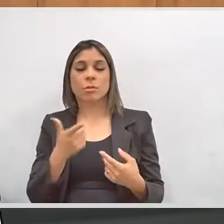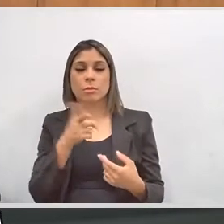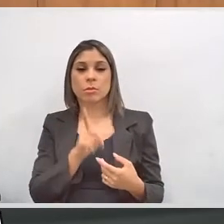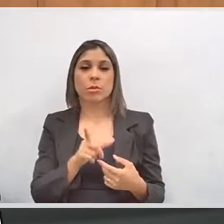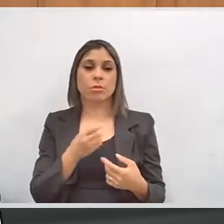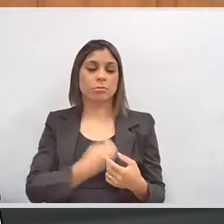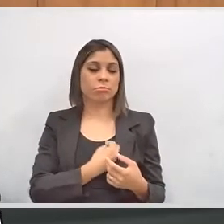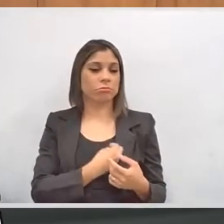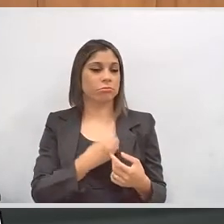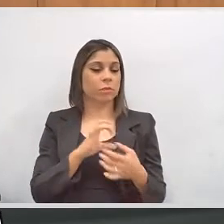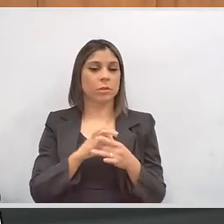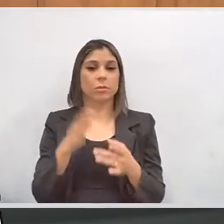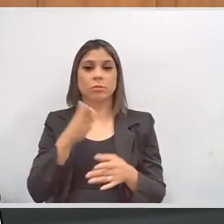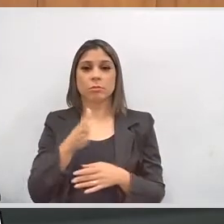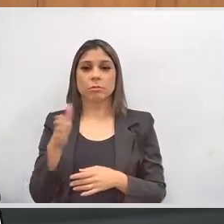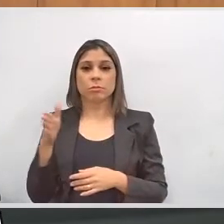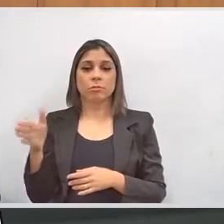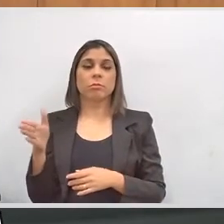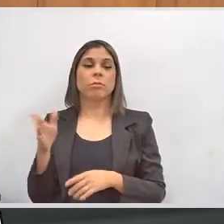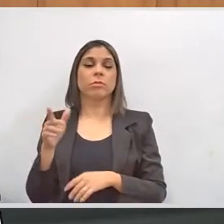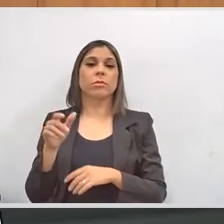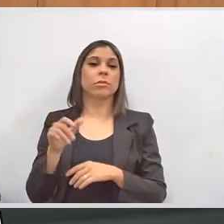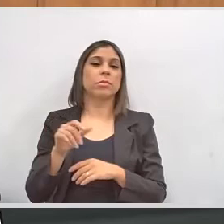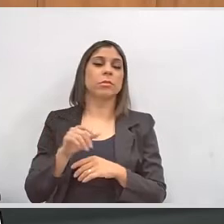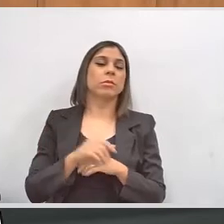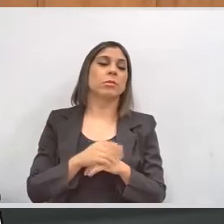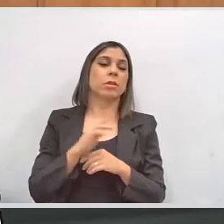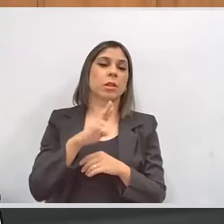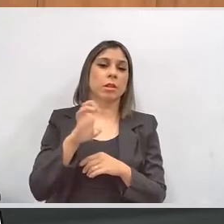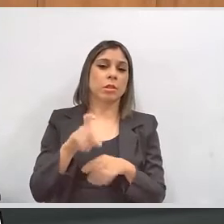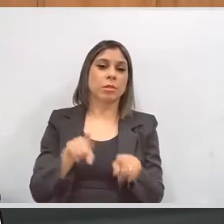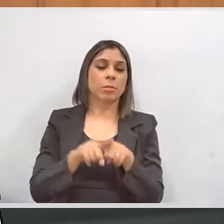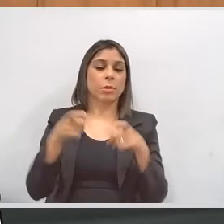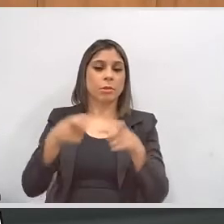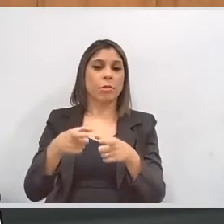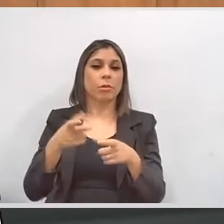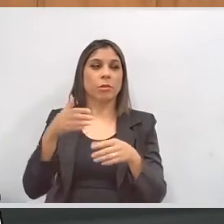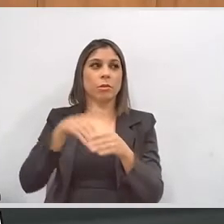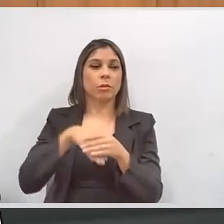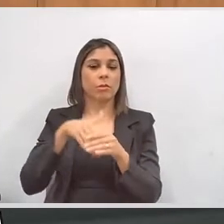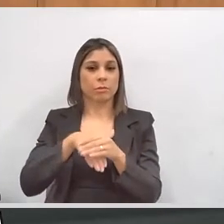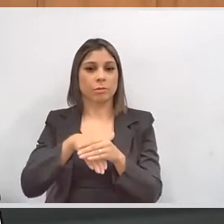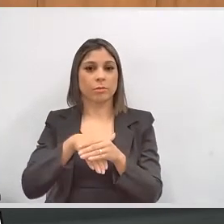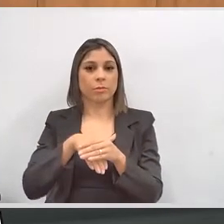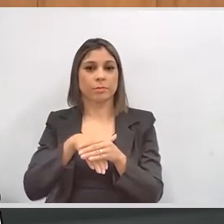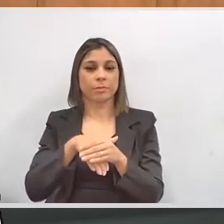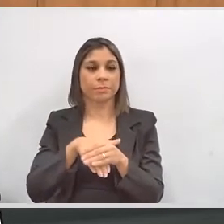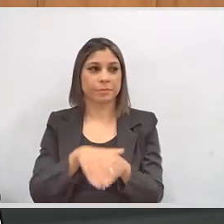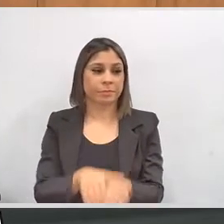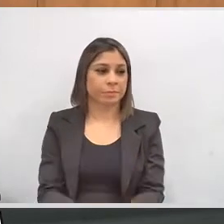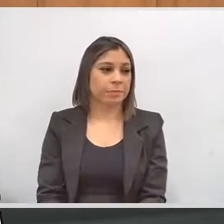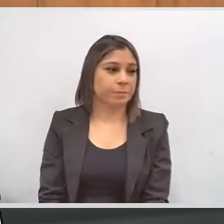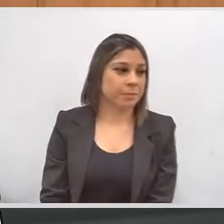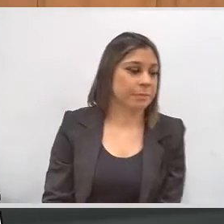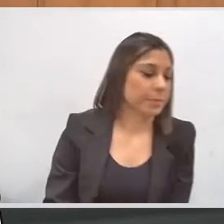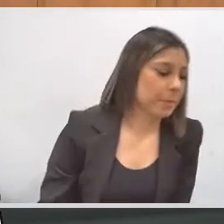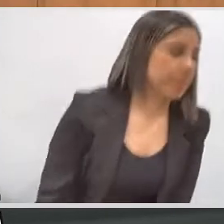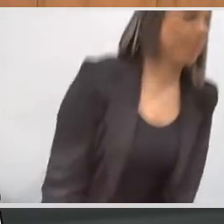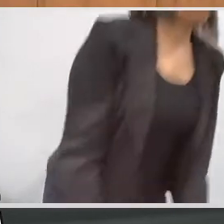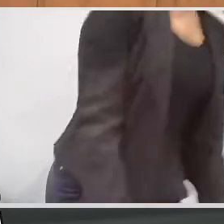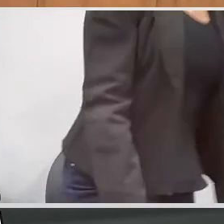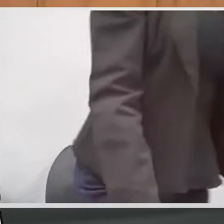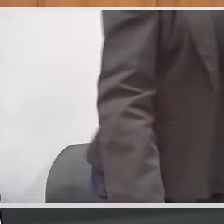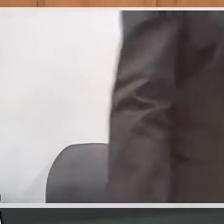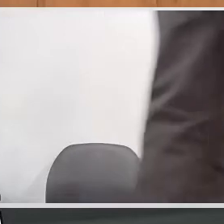transitar livremente, tanto nas dependências do tribunal, nos cartórios eleitorais e nos locais de votação e sessões eleitorais. Então, não só